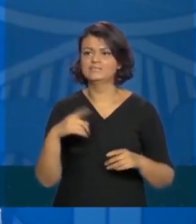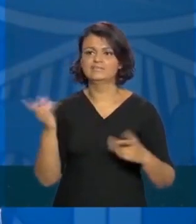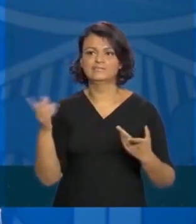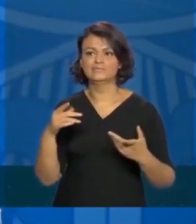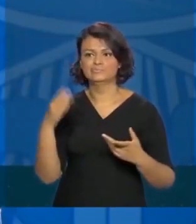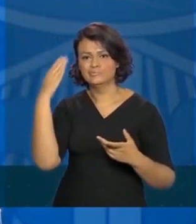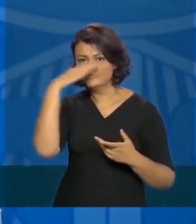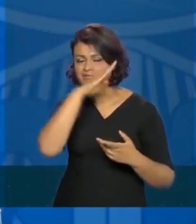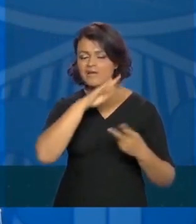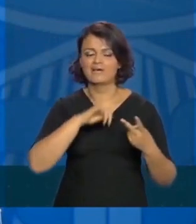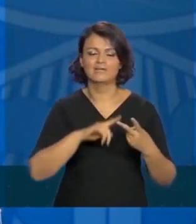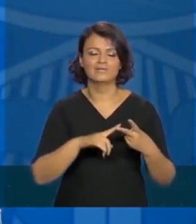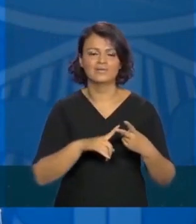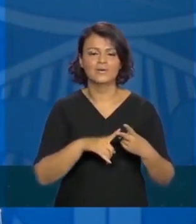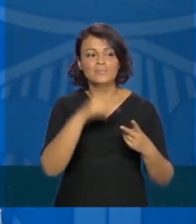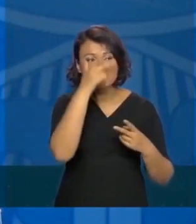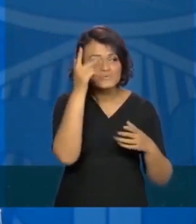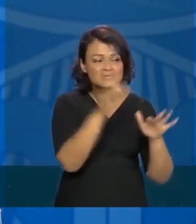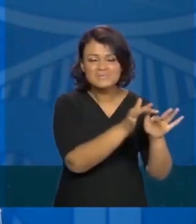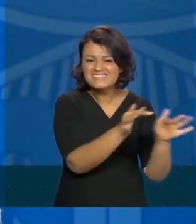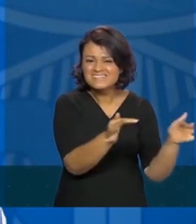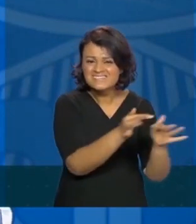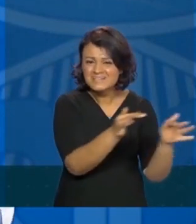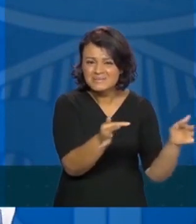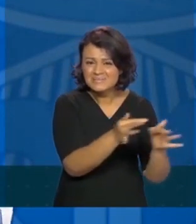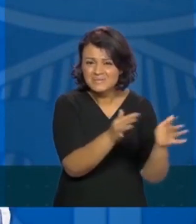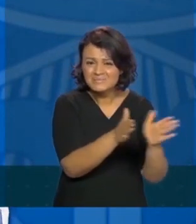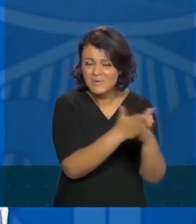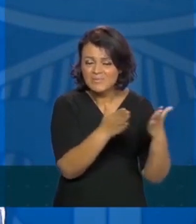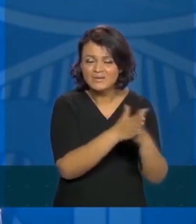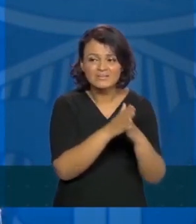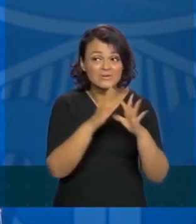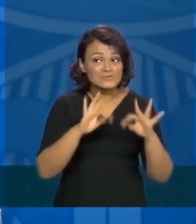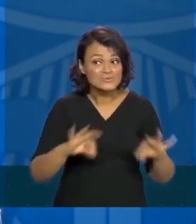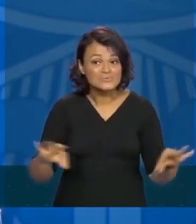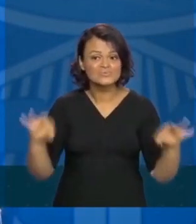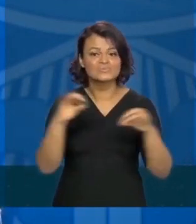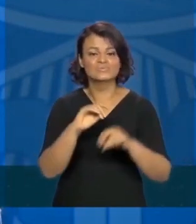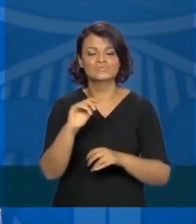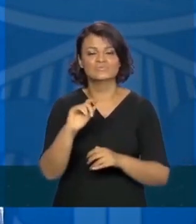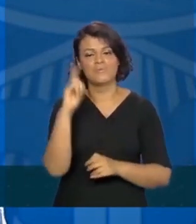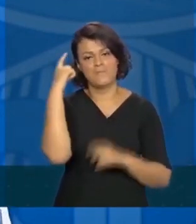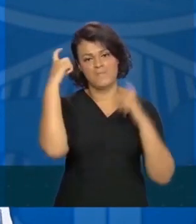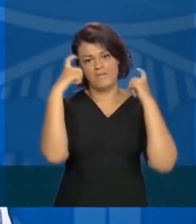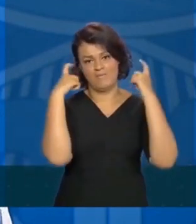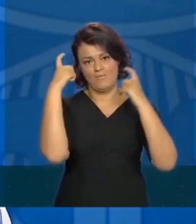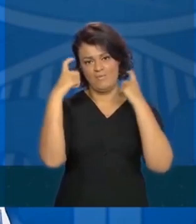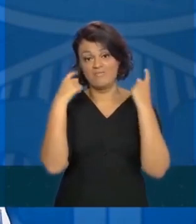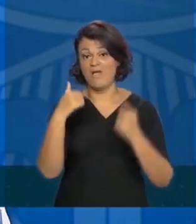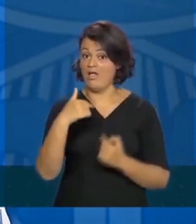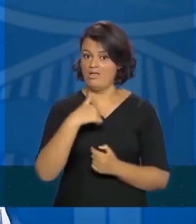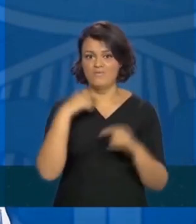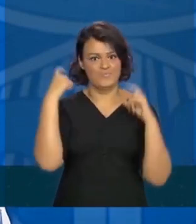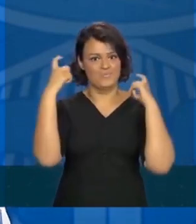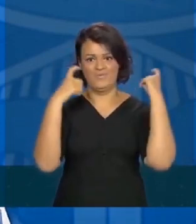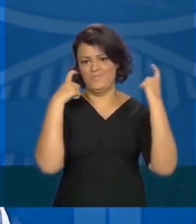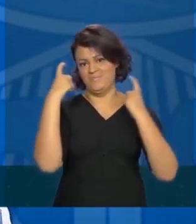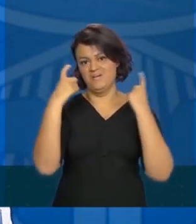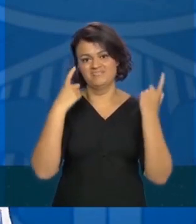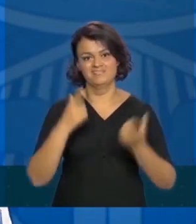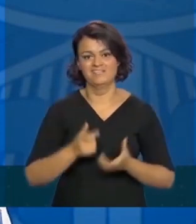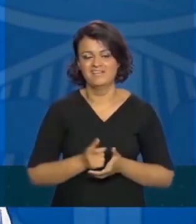até o mais humilde cidadão brasileiro. Nós estamos todos preocupados, eu estou preocupado,